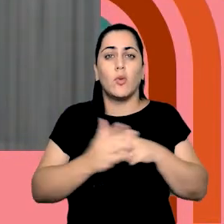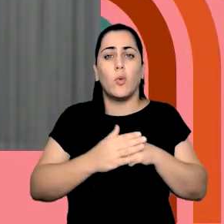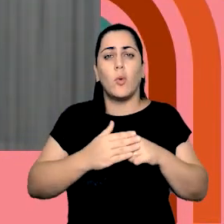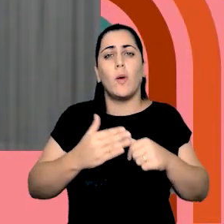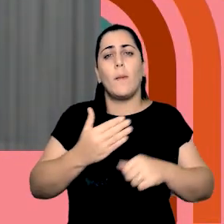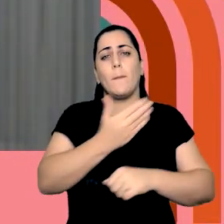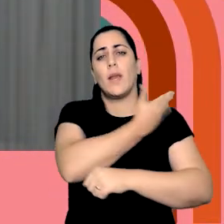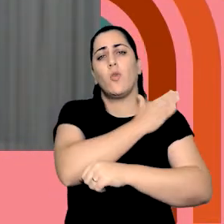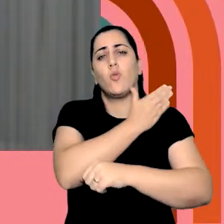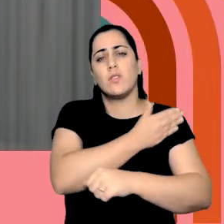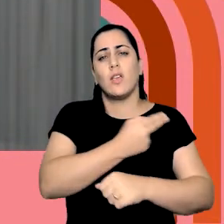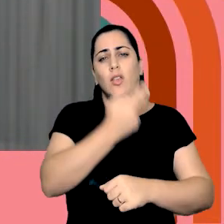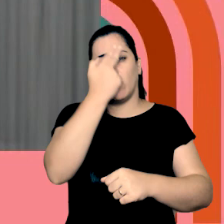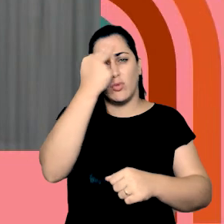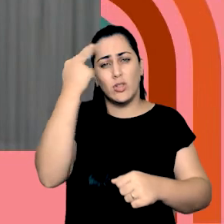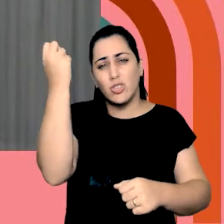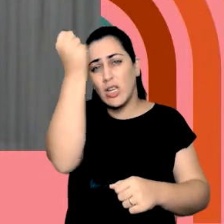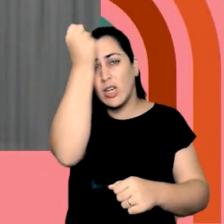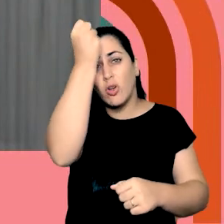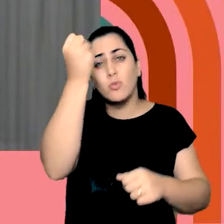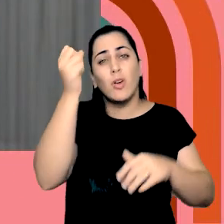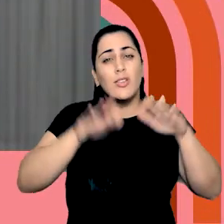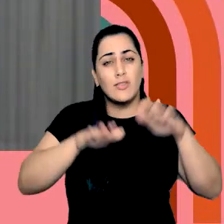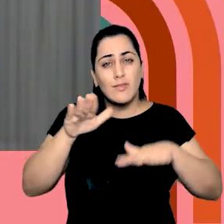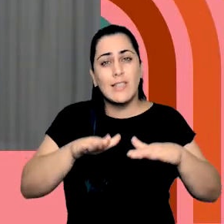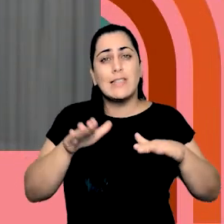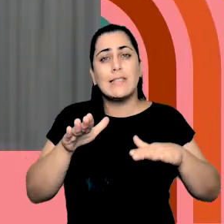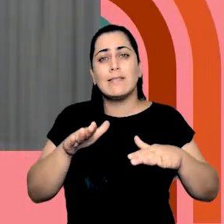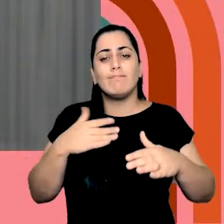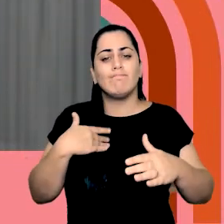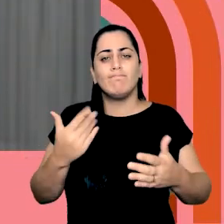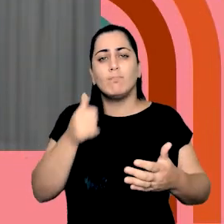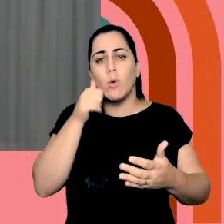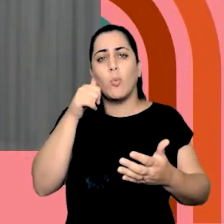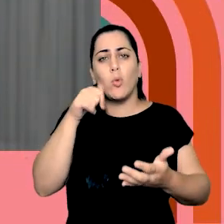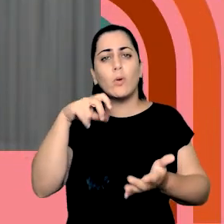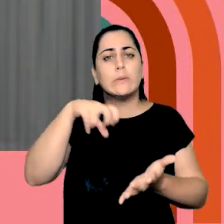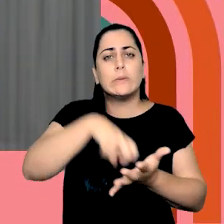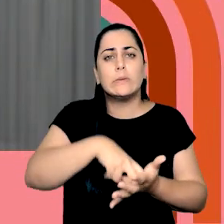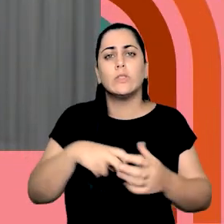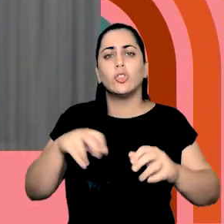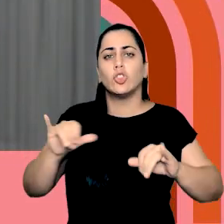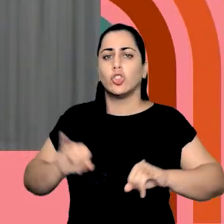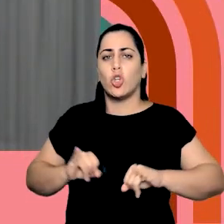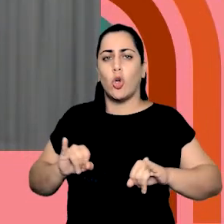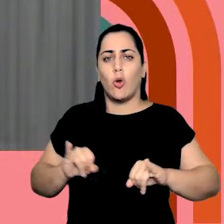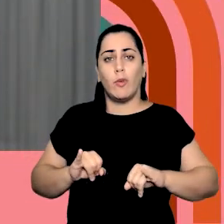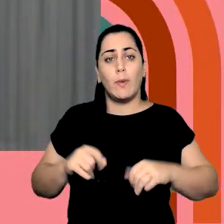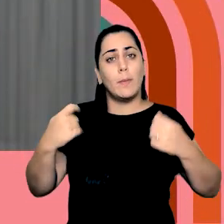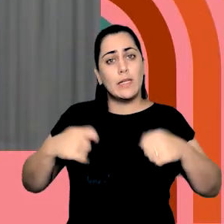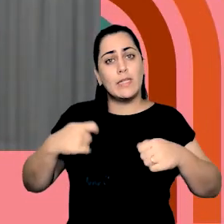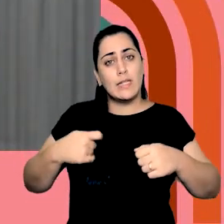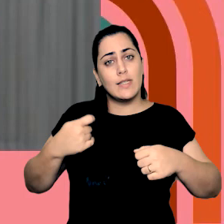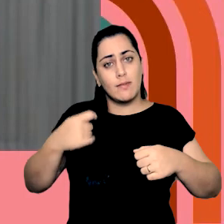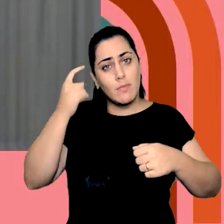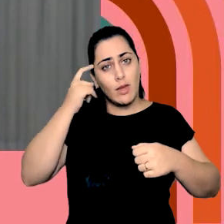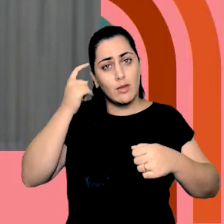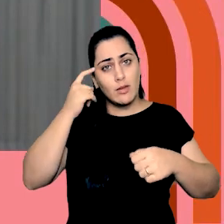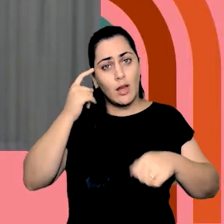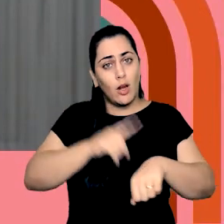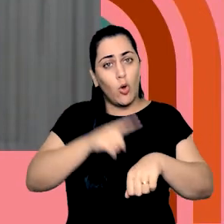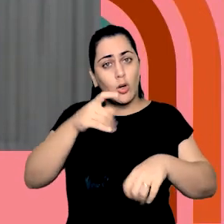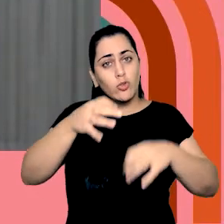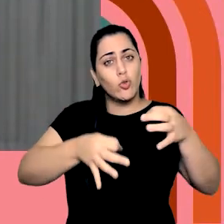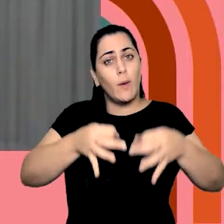estereótipos, que muitas vezes penalizam as mulheres, que isso seja considerado nos julgamentos. Por quê?